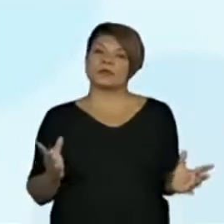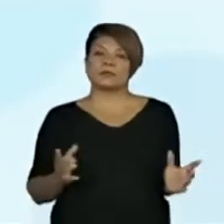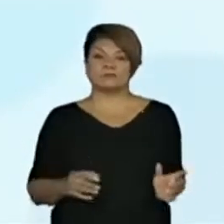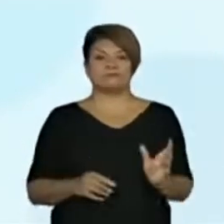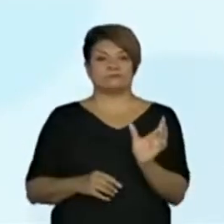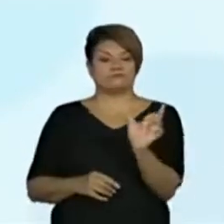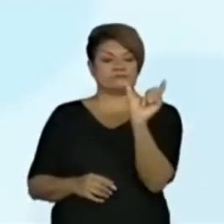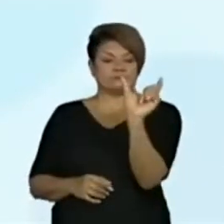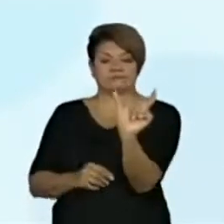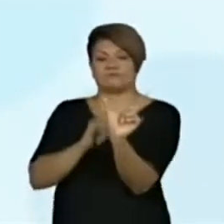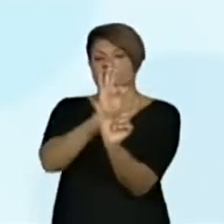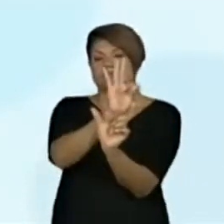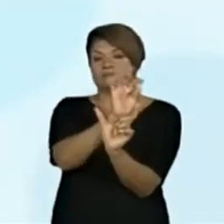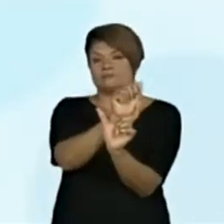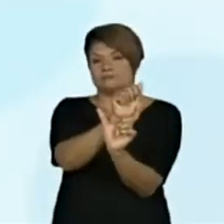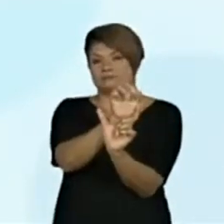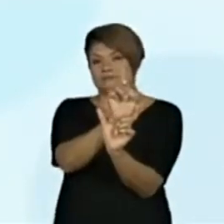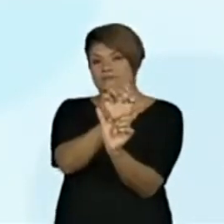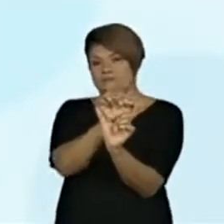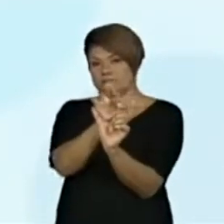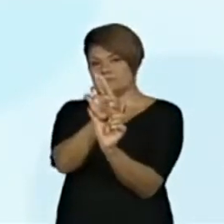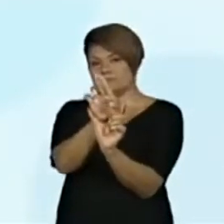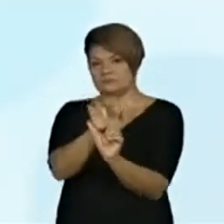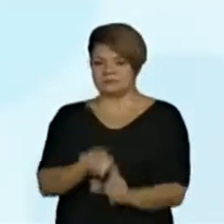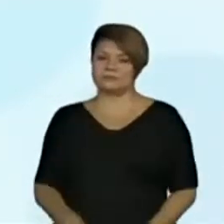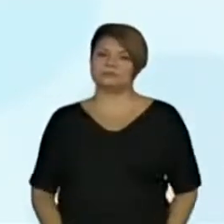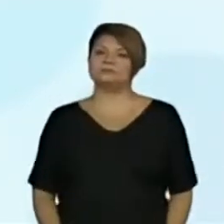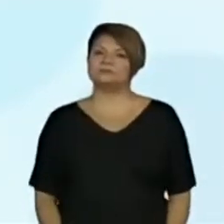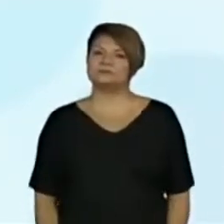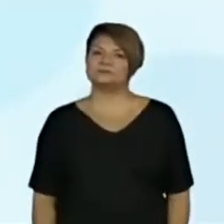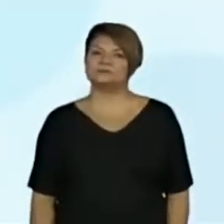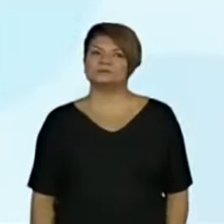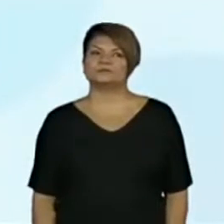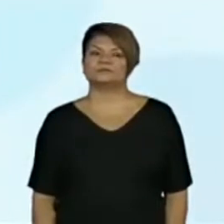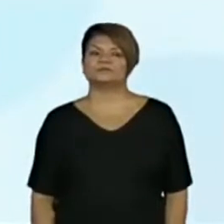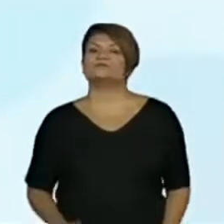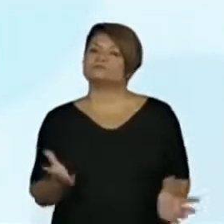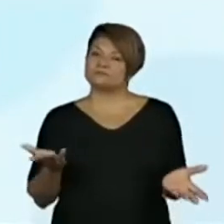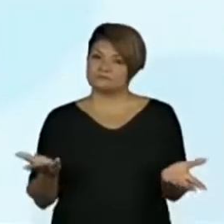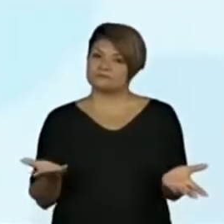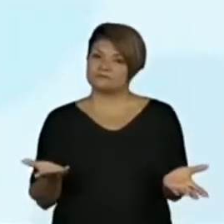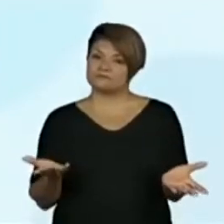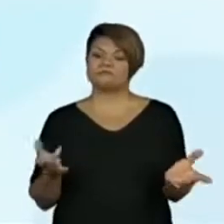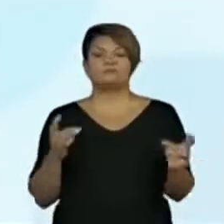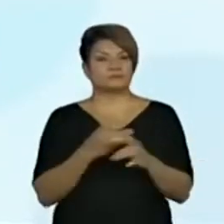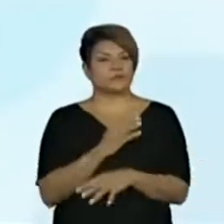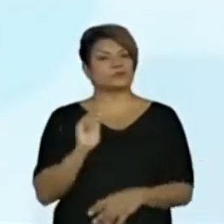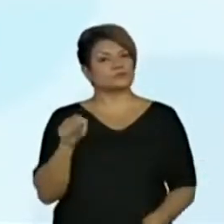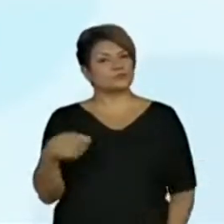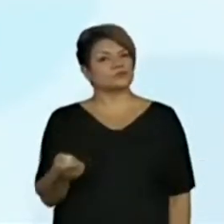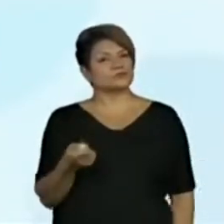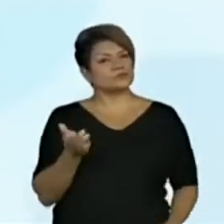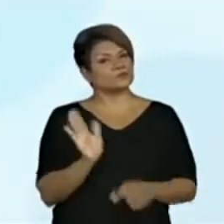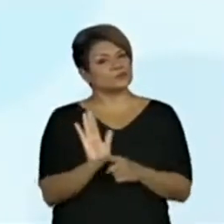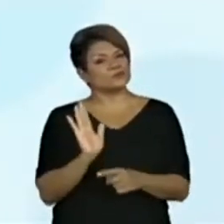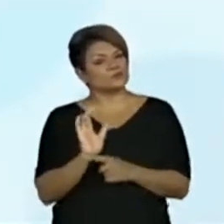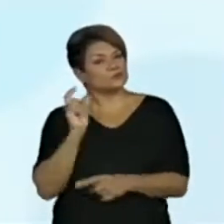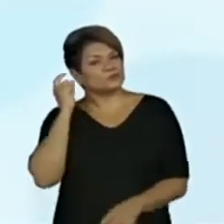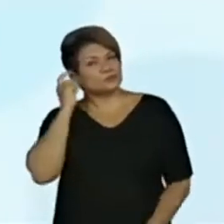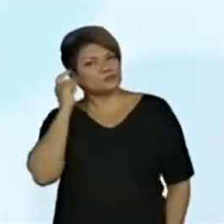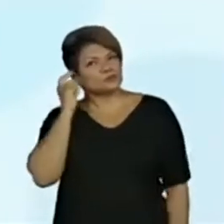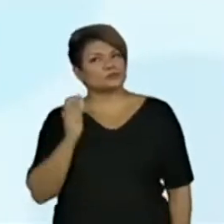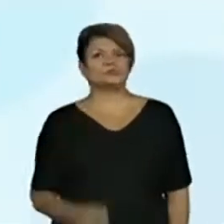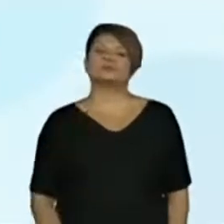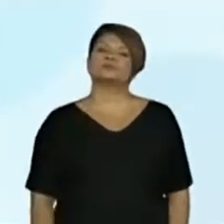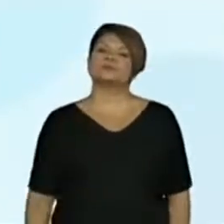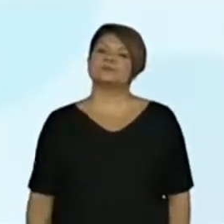fica Tadeu. Pronto. Nossa ajudante tá aí. O Tadeu. Agora a gente